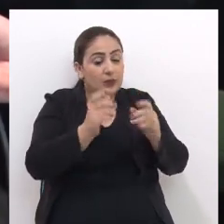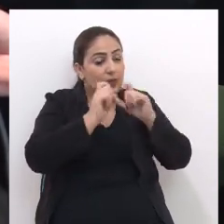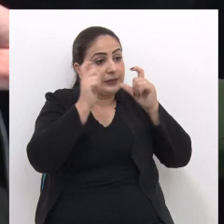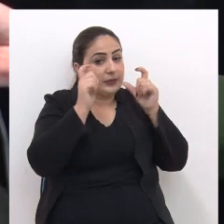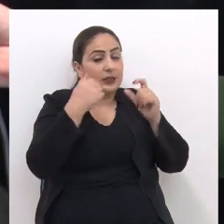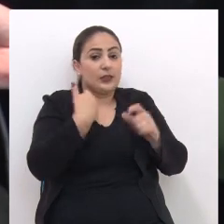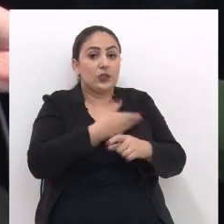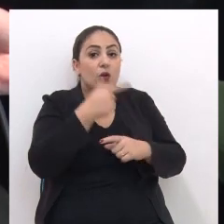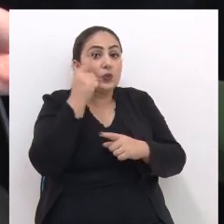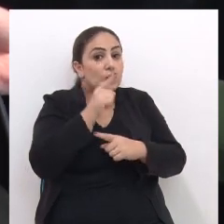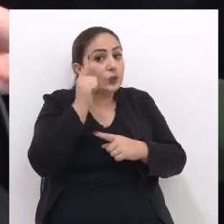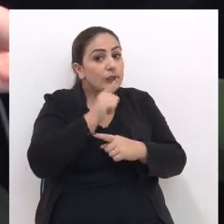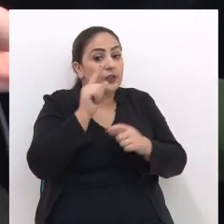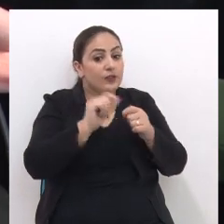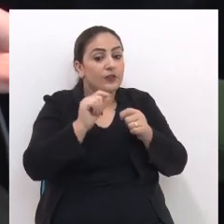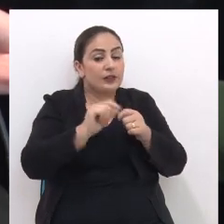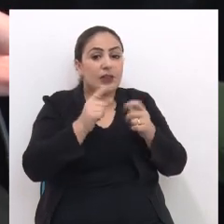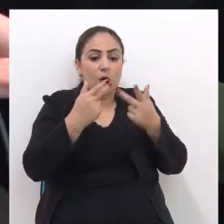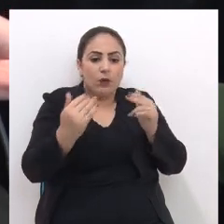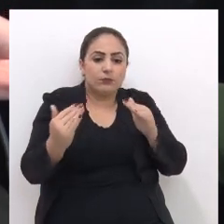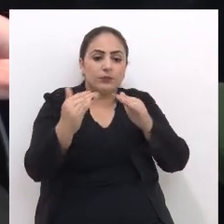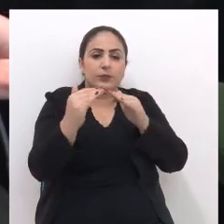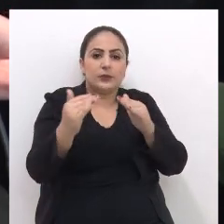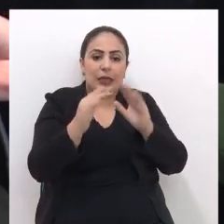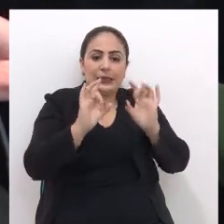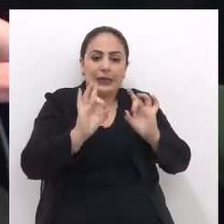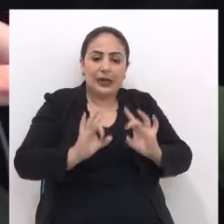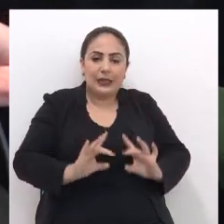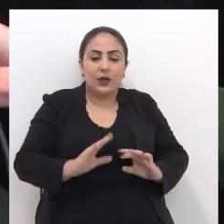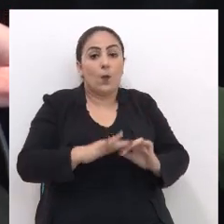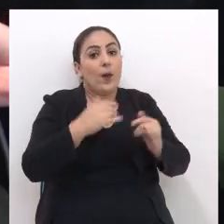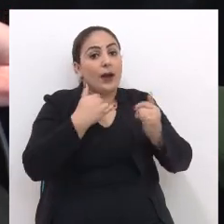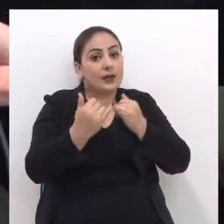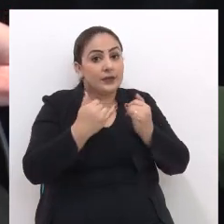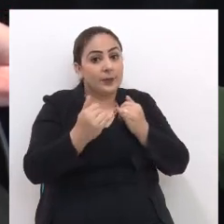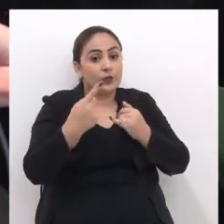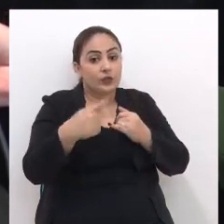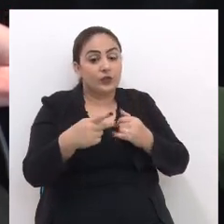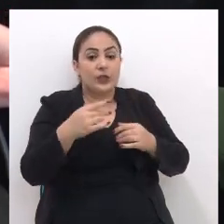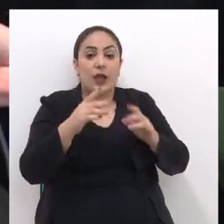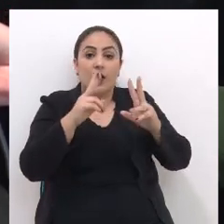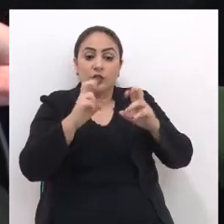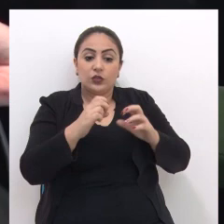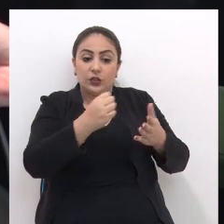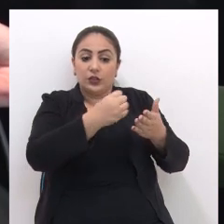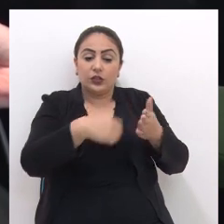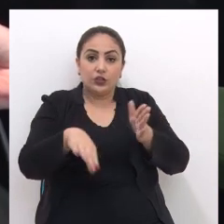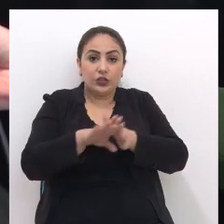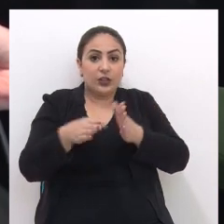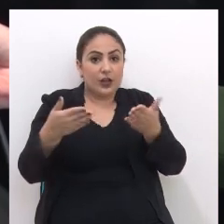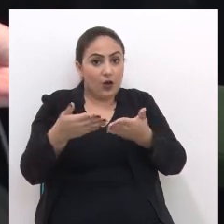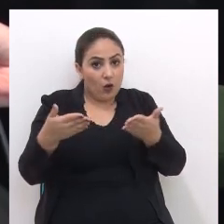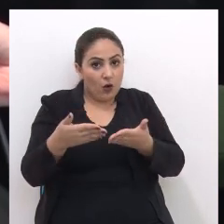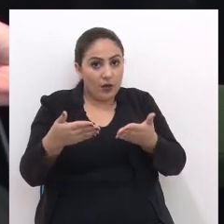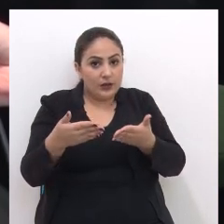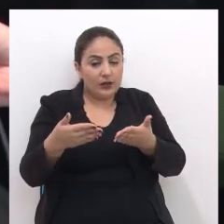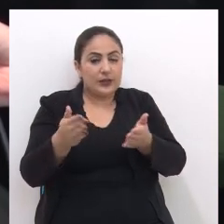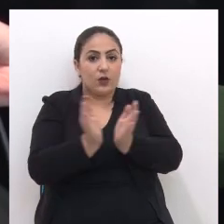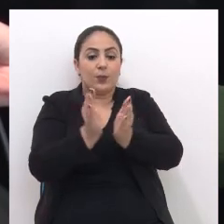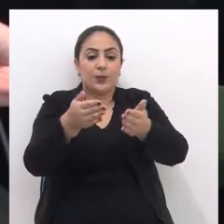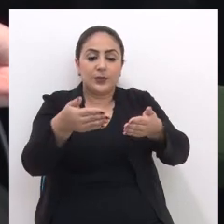bastante atenta Para que nós possamos Fazer de acordo Com cada matéria Um exemplo disso É a matéria Que está chegando agora